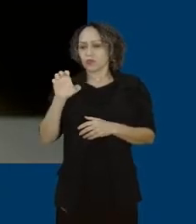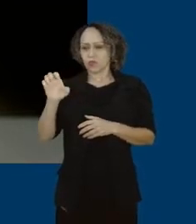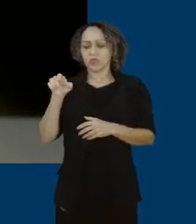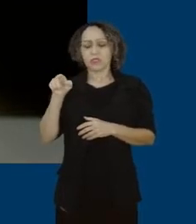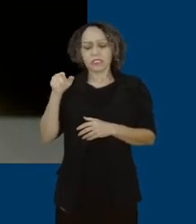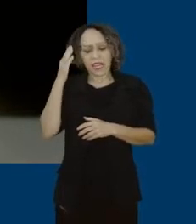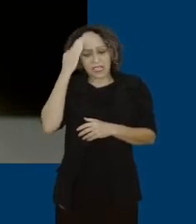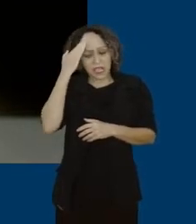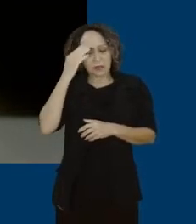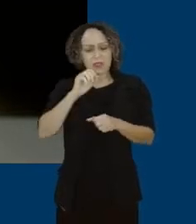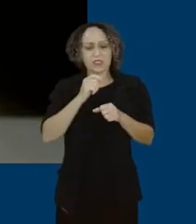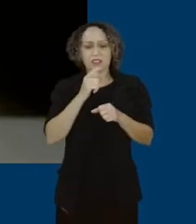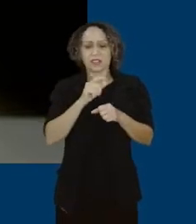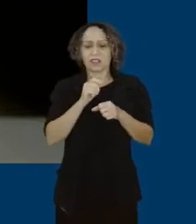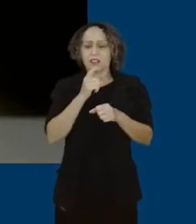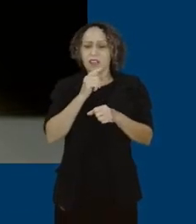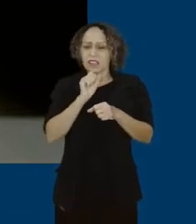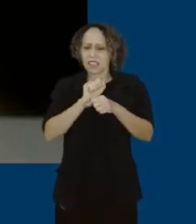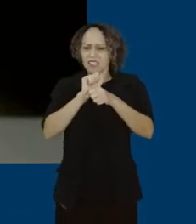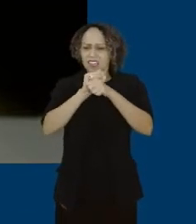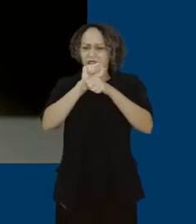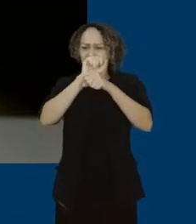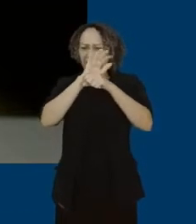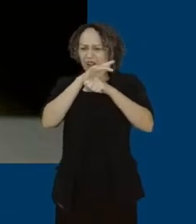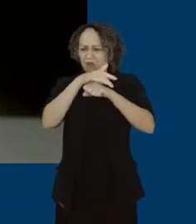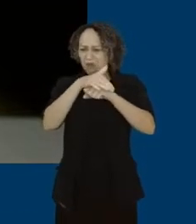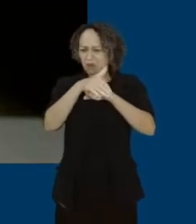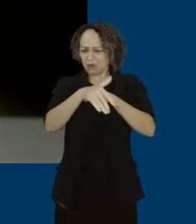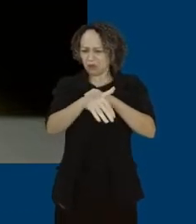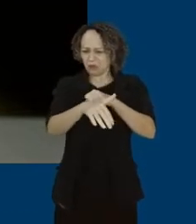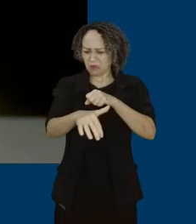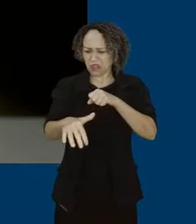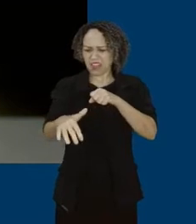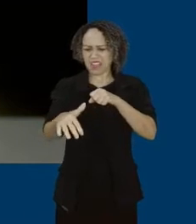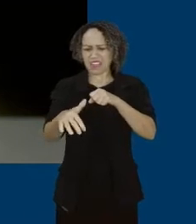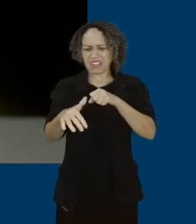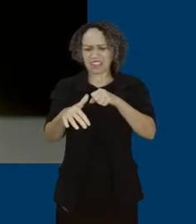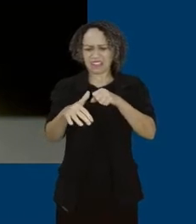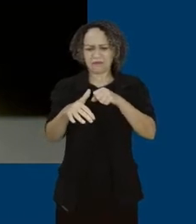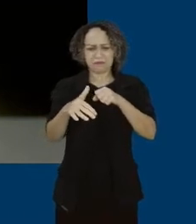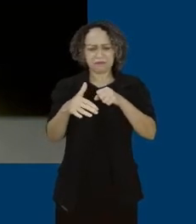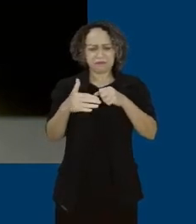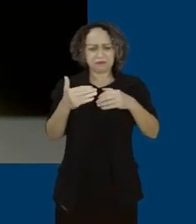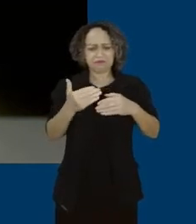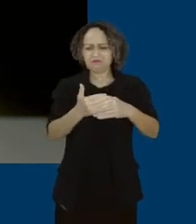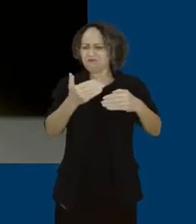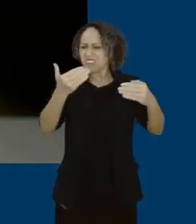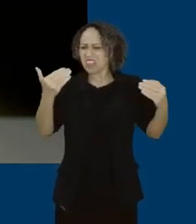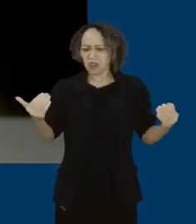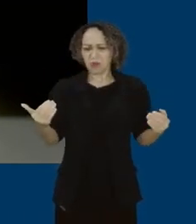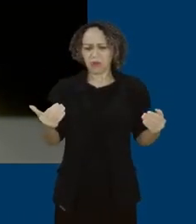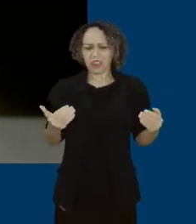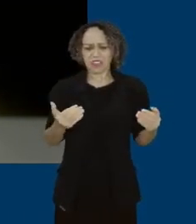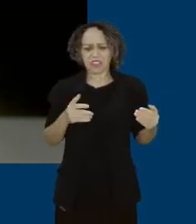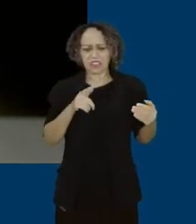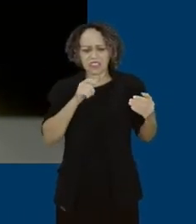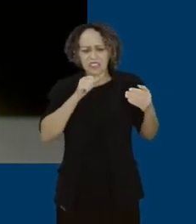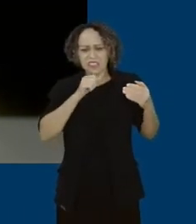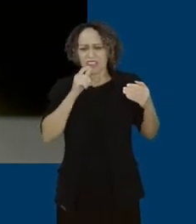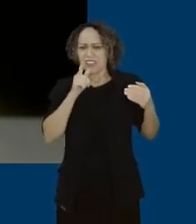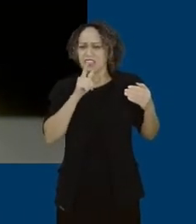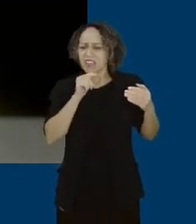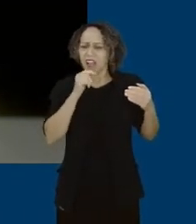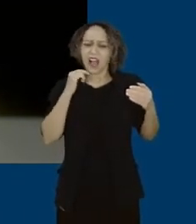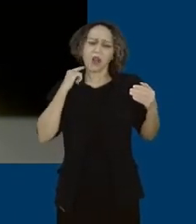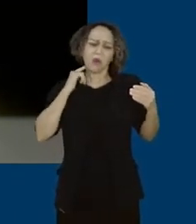que aquela barragem se rompesse e não havia condições de fuga daqueles operários que trabalhavam na empresa e estavam no